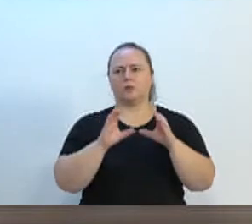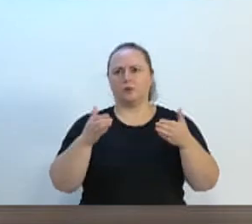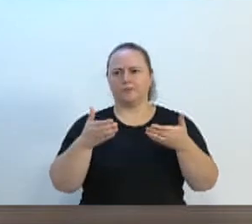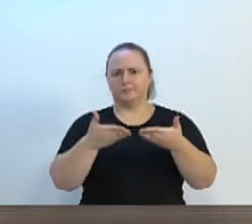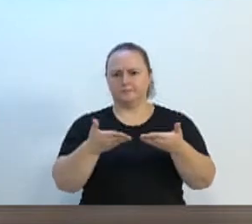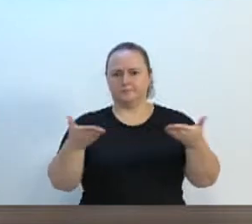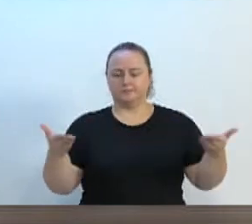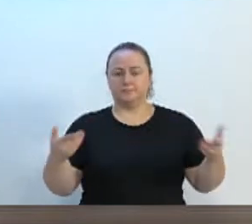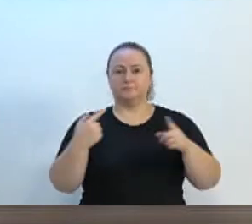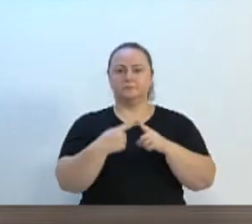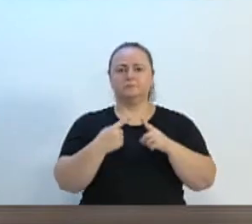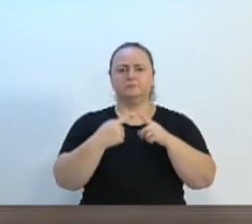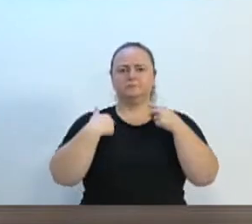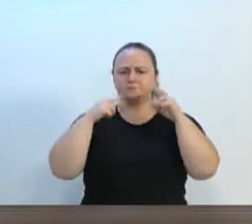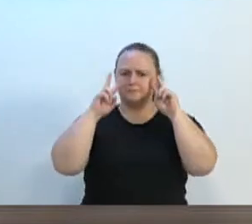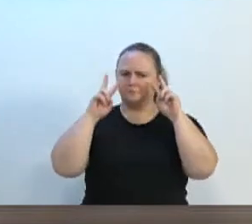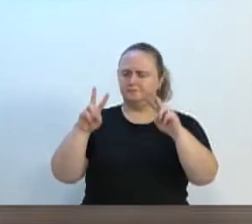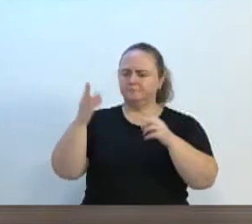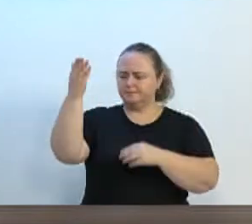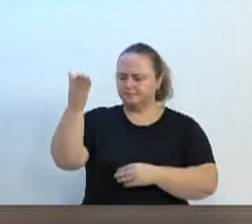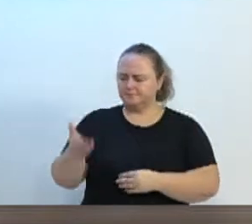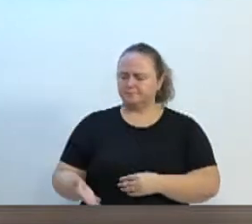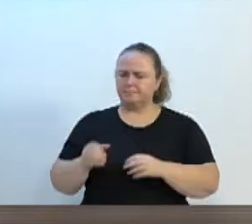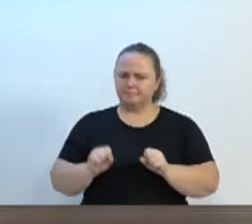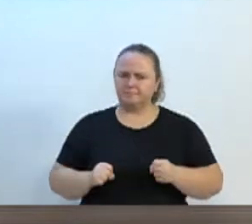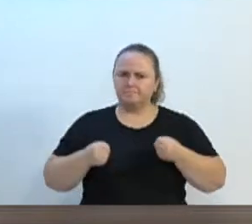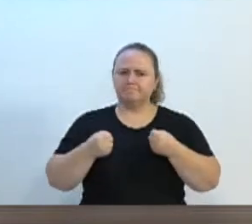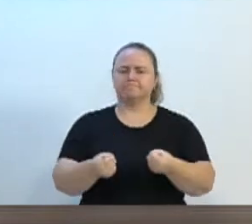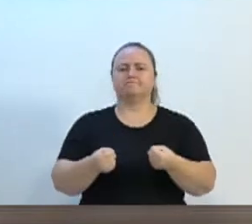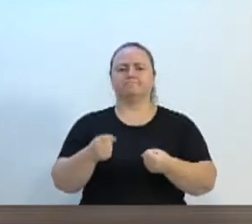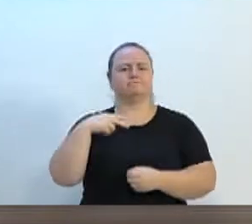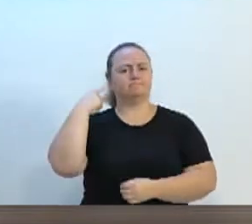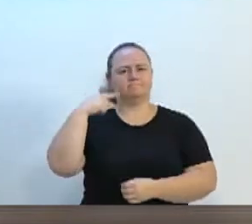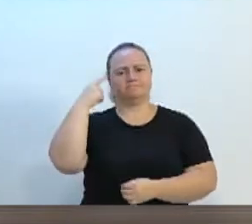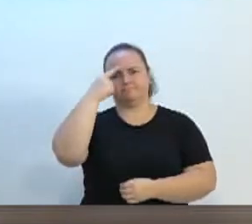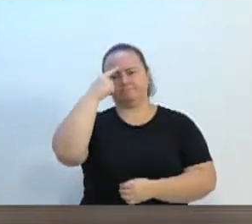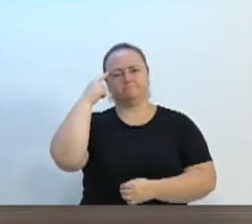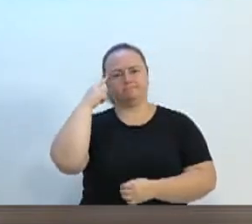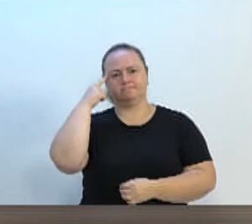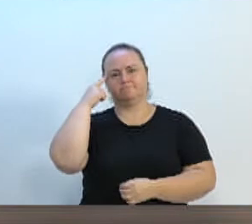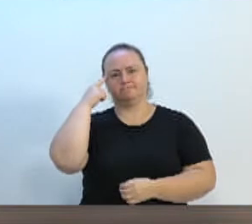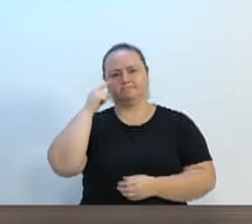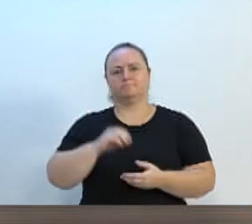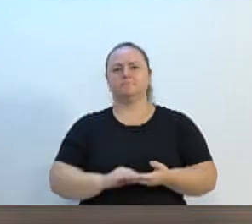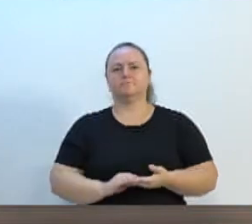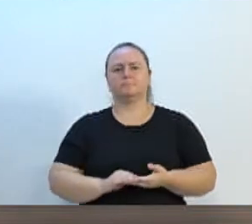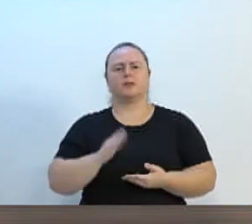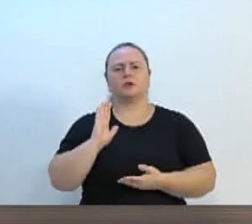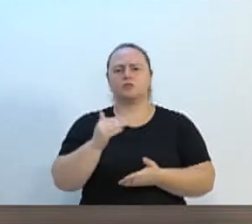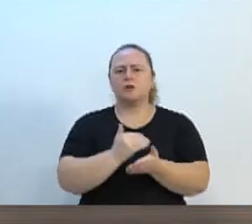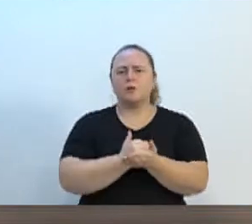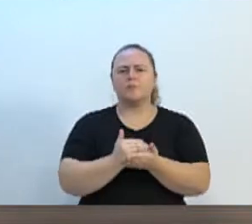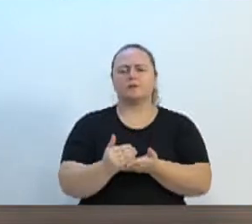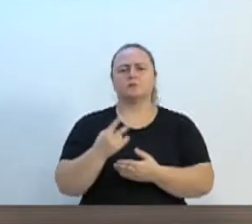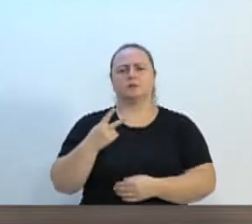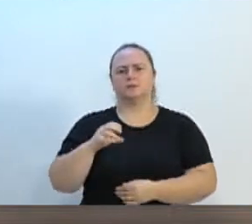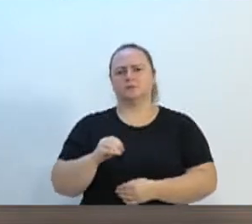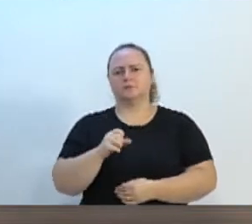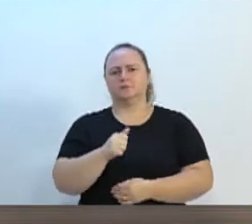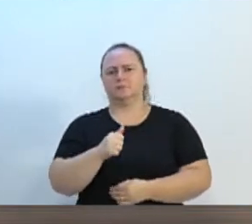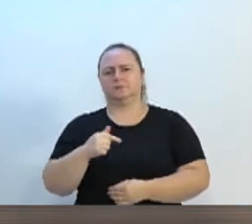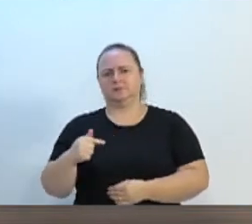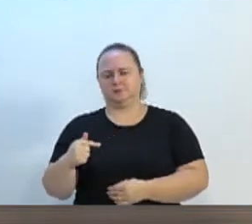fazer aqui o reconhecimento de todo o esforço do vereador Ito em relação a essas Itatutibas, desde o início da questão do mandato. Eu fiquei